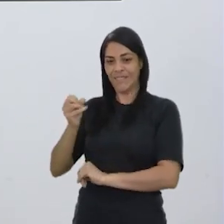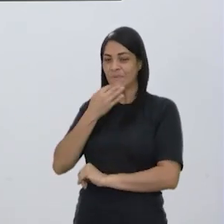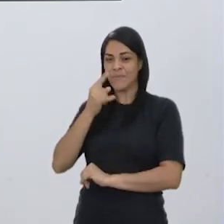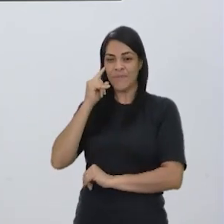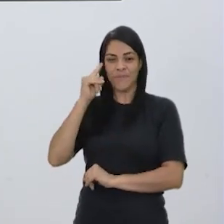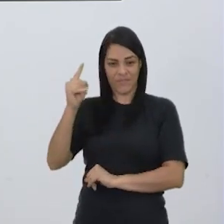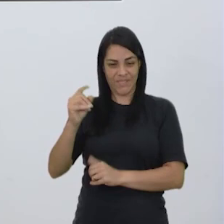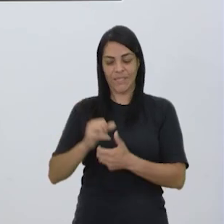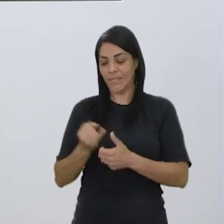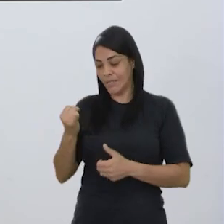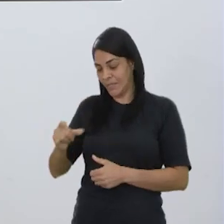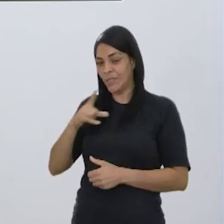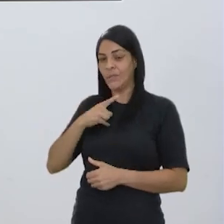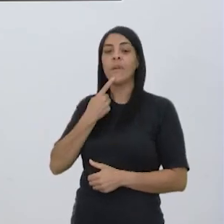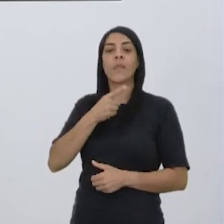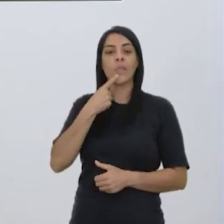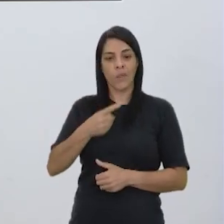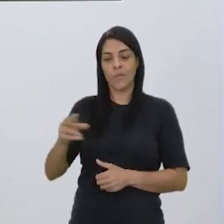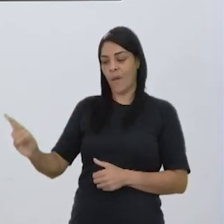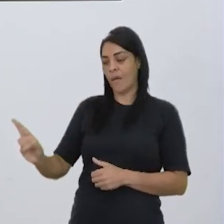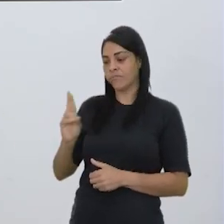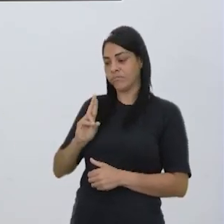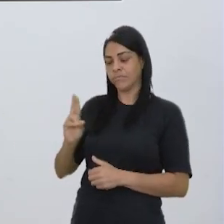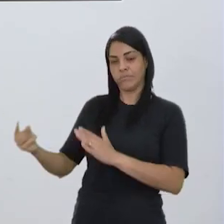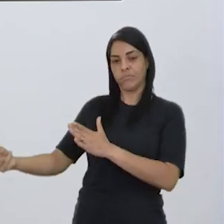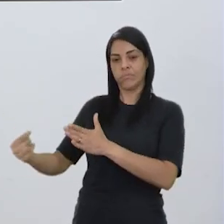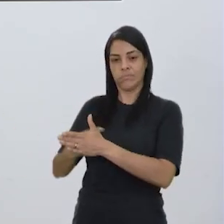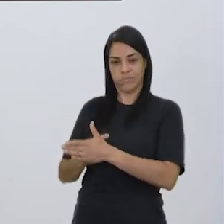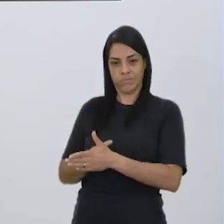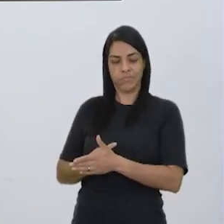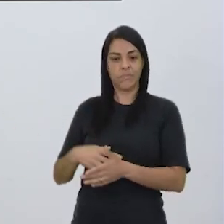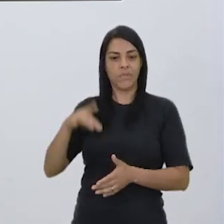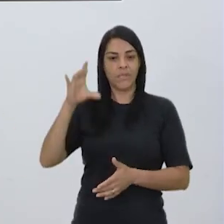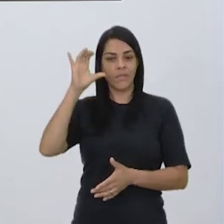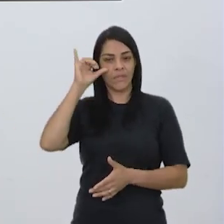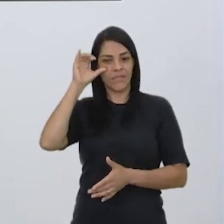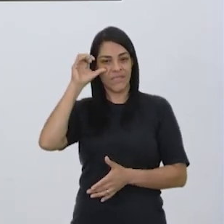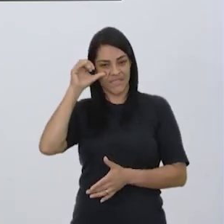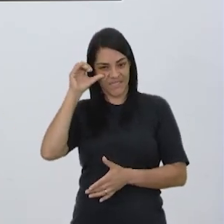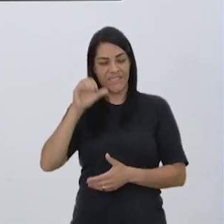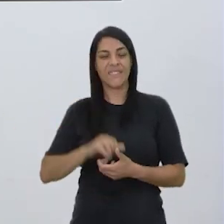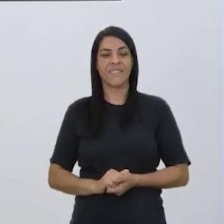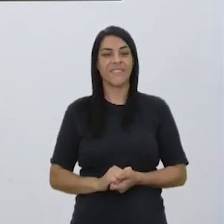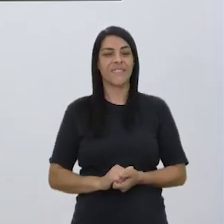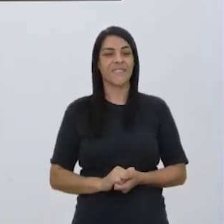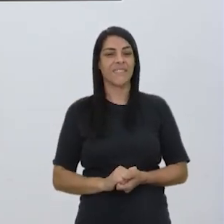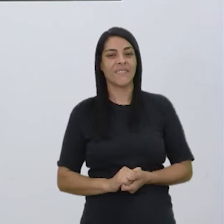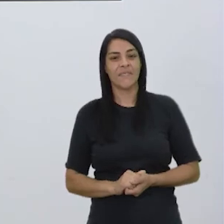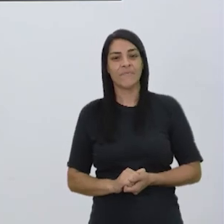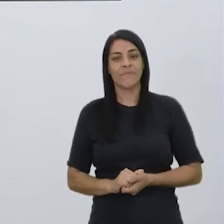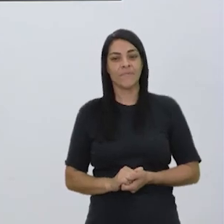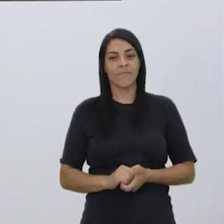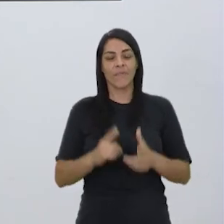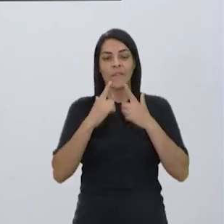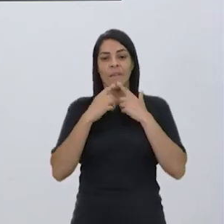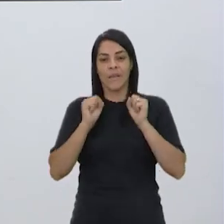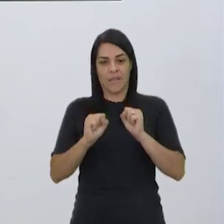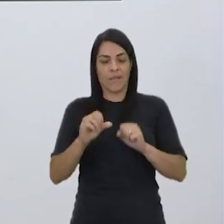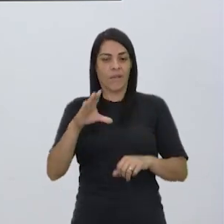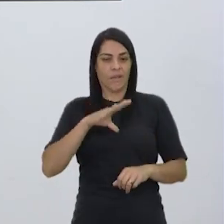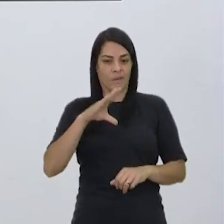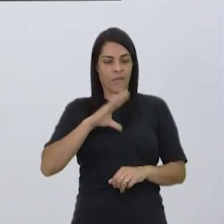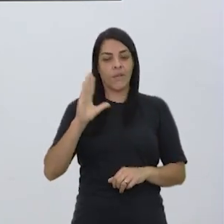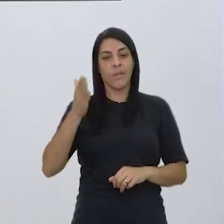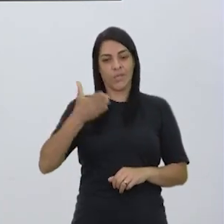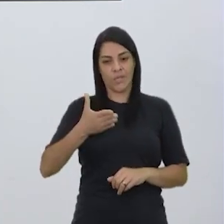dúvida, pode mandar para a gente também. Ou lá no nosso Instagram, língua portuguesa, cmsp__m. Já tenho recebido atividade